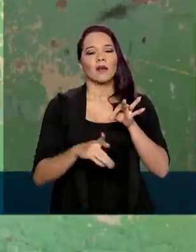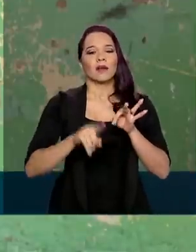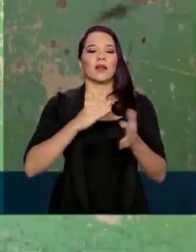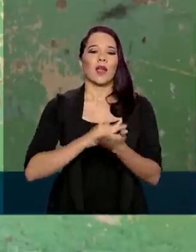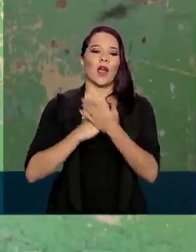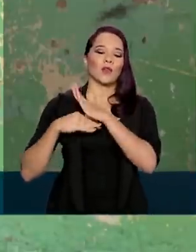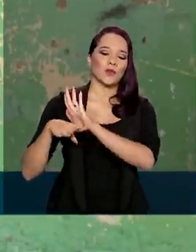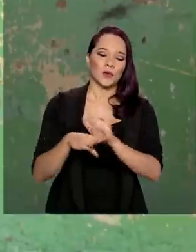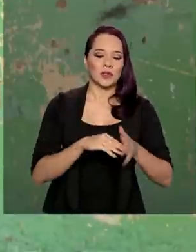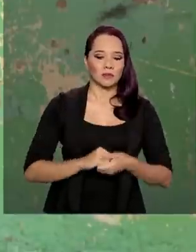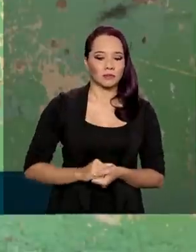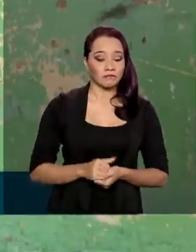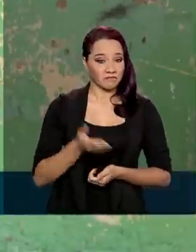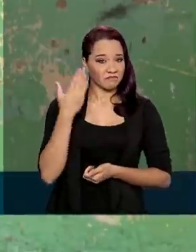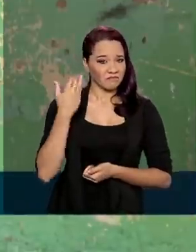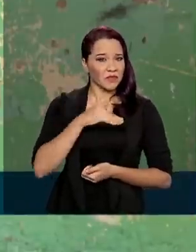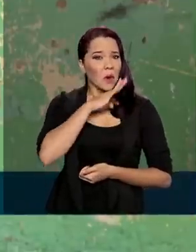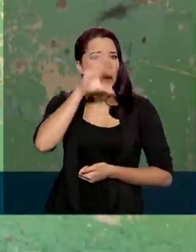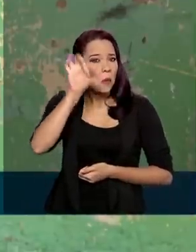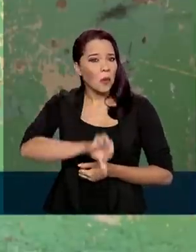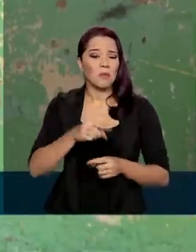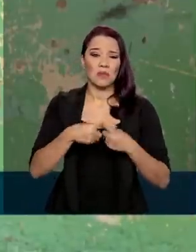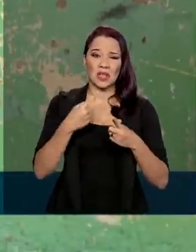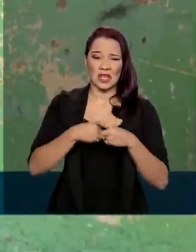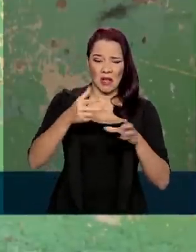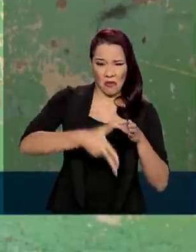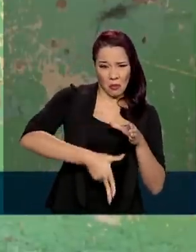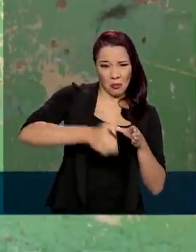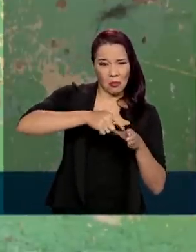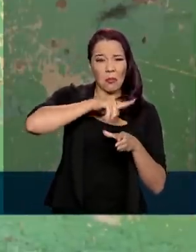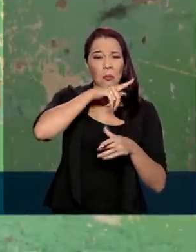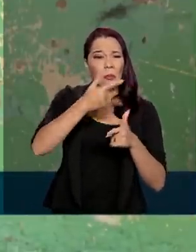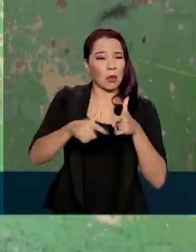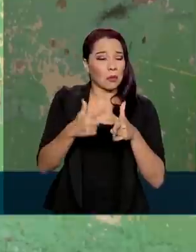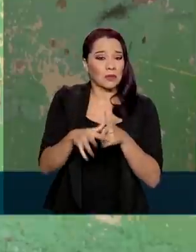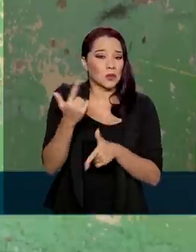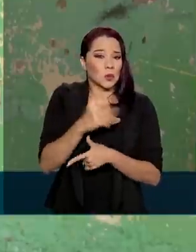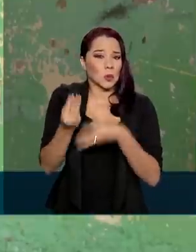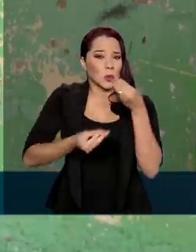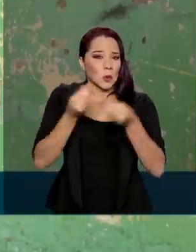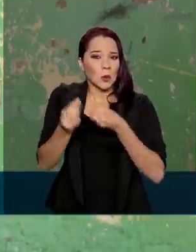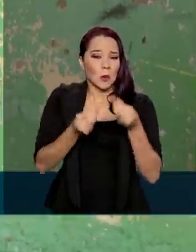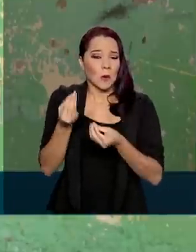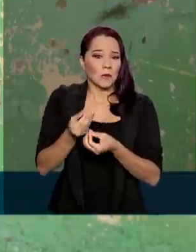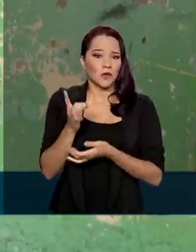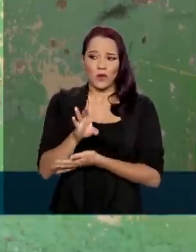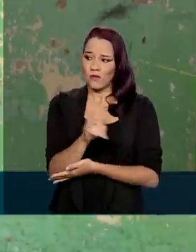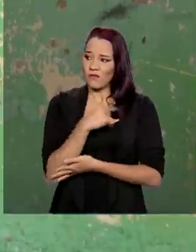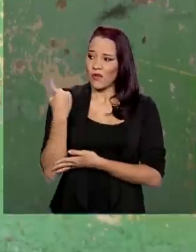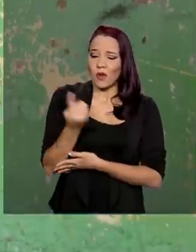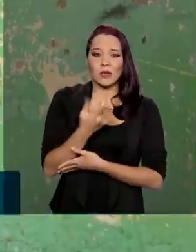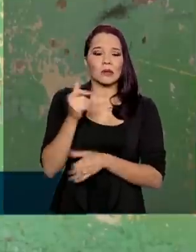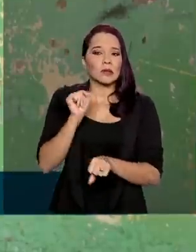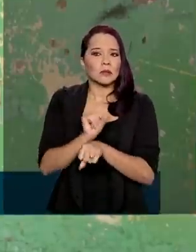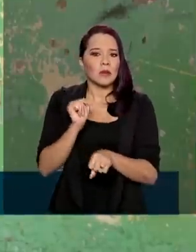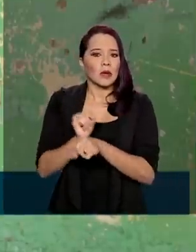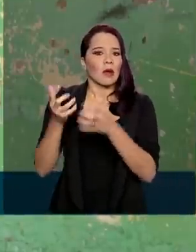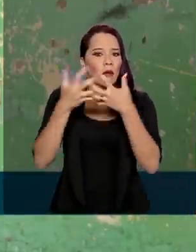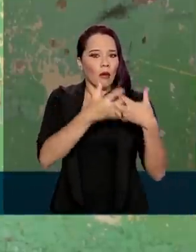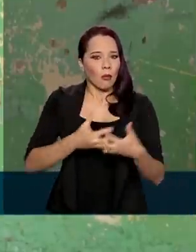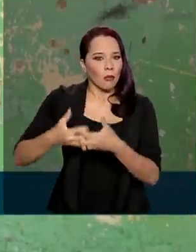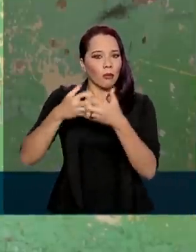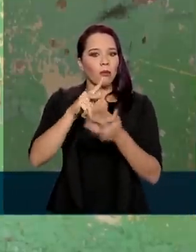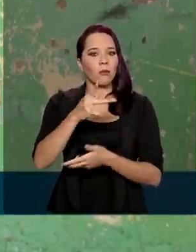Estava maior por conta que o poço estava desmantelado. Aí não tinha como, porque era só no aperreio para esperar pelo carro-pipa.